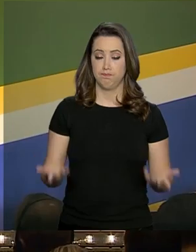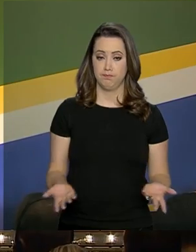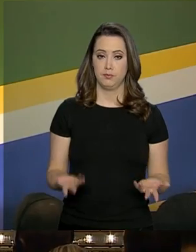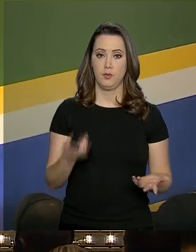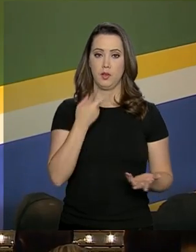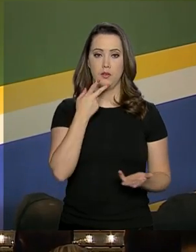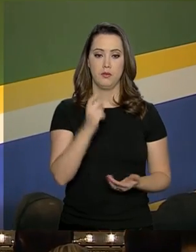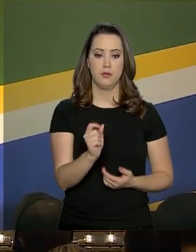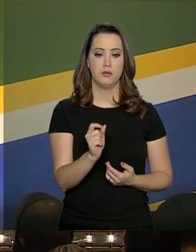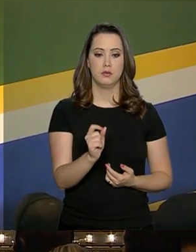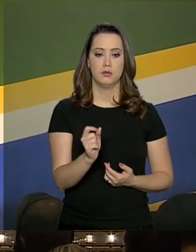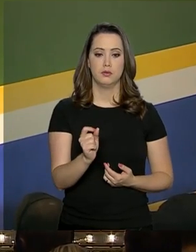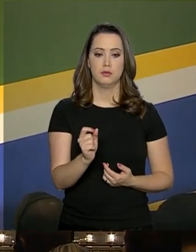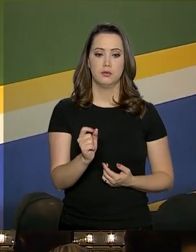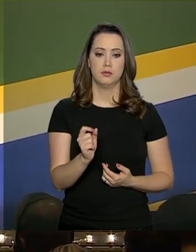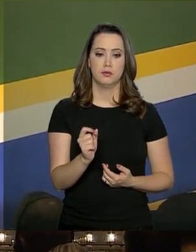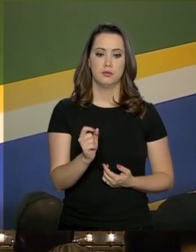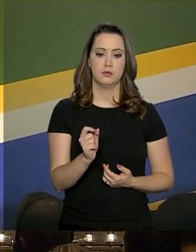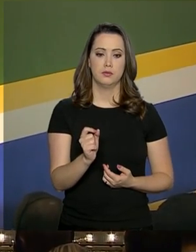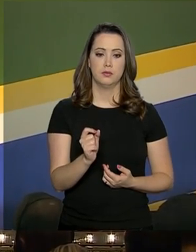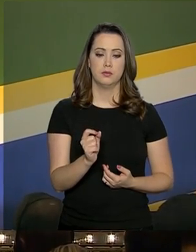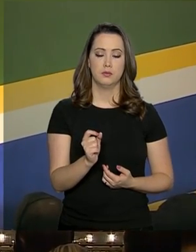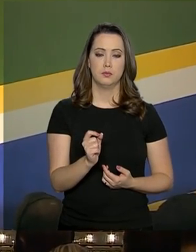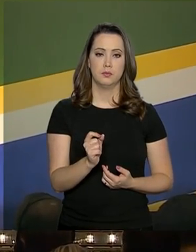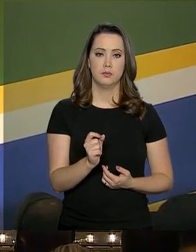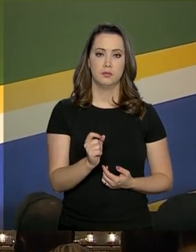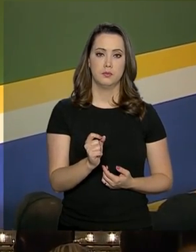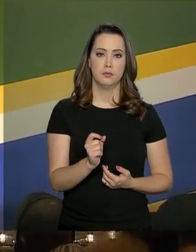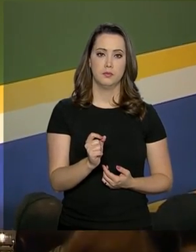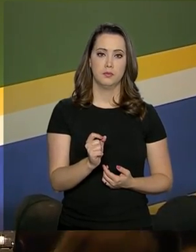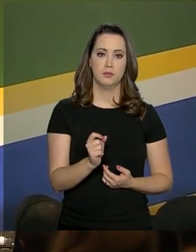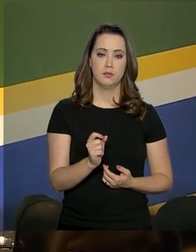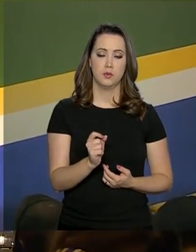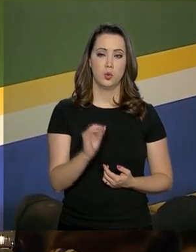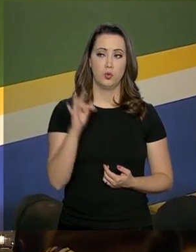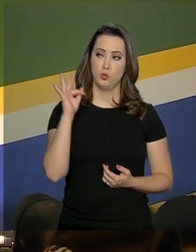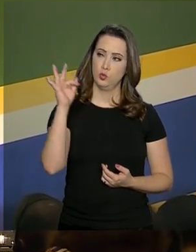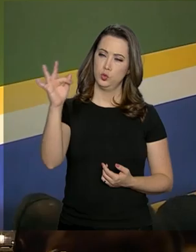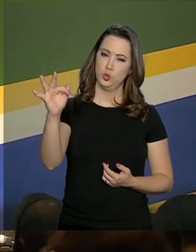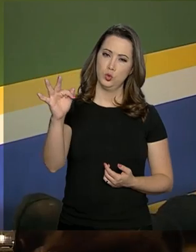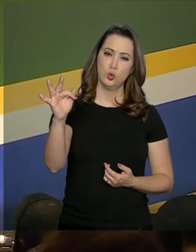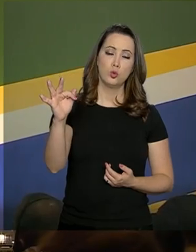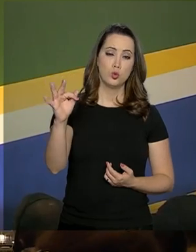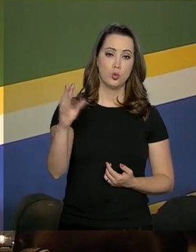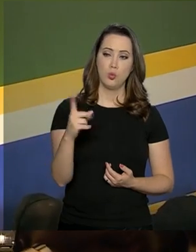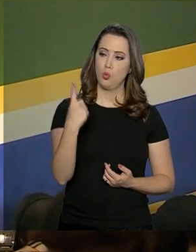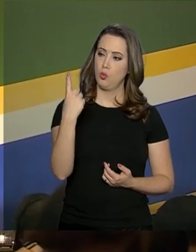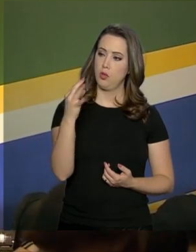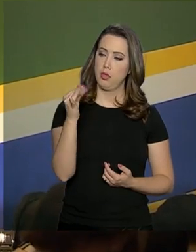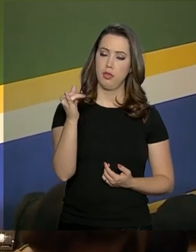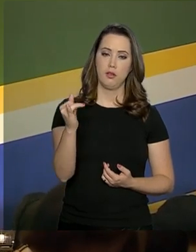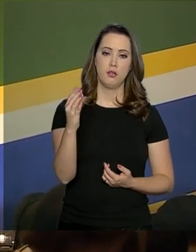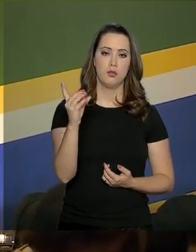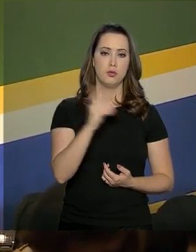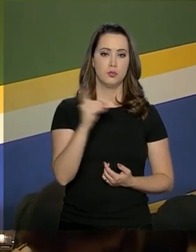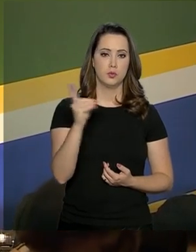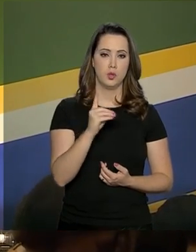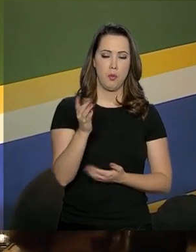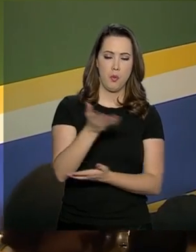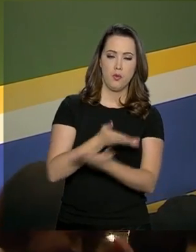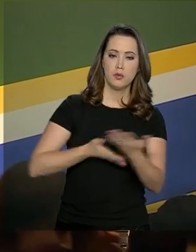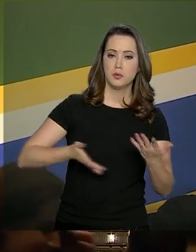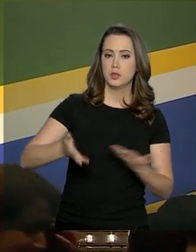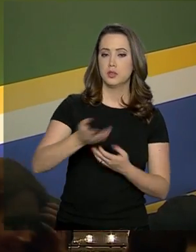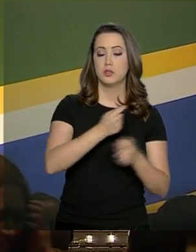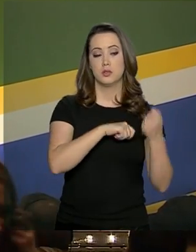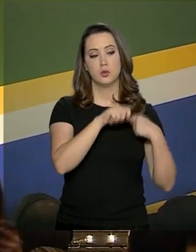Dizem que, na próxima década, um trilhão de dólares movimentará